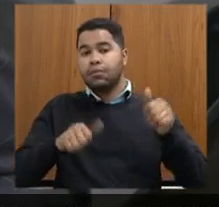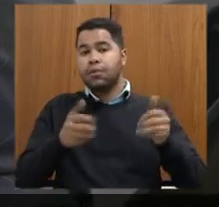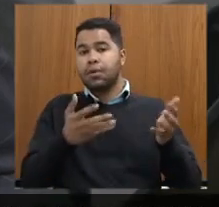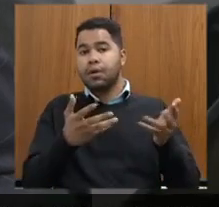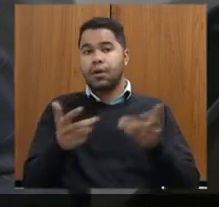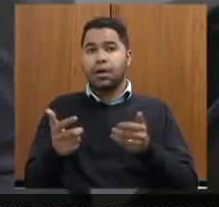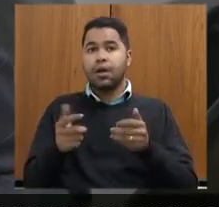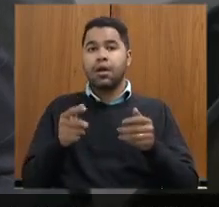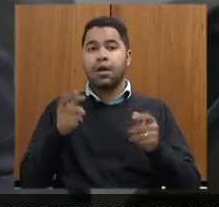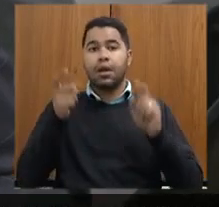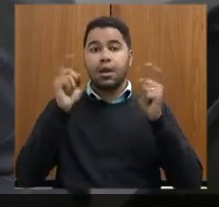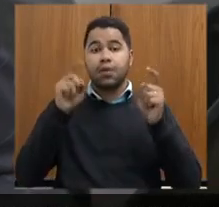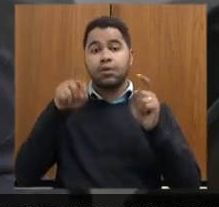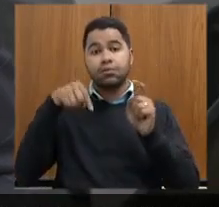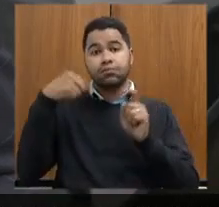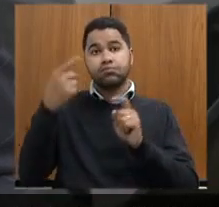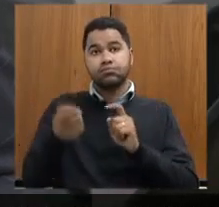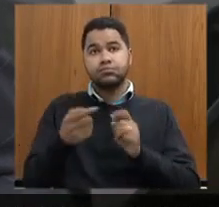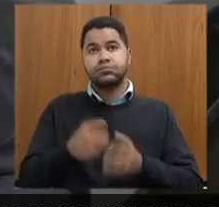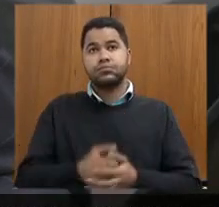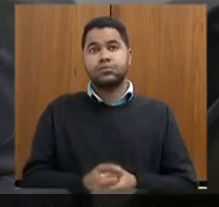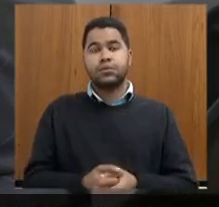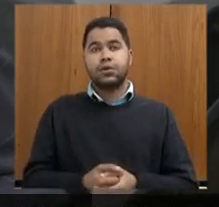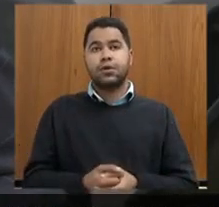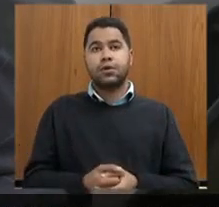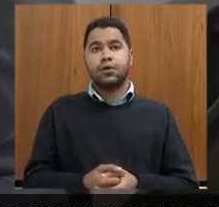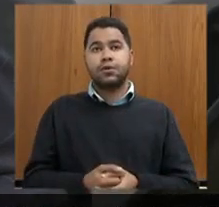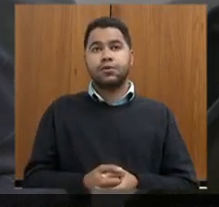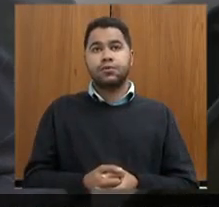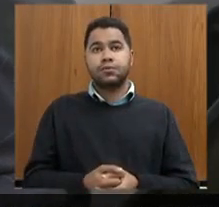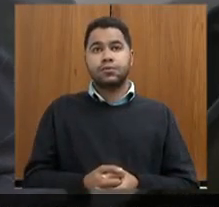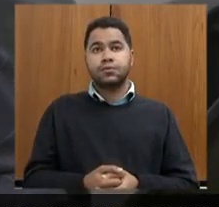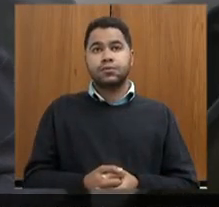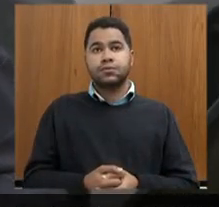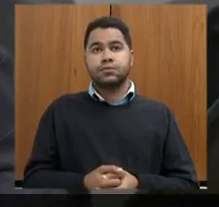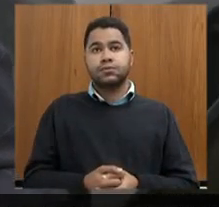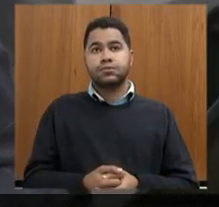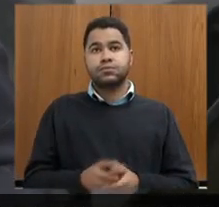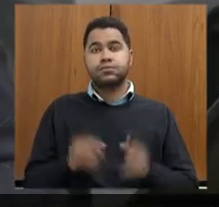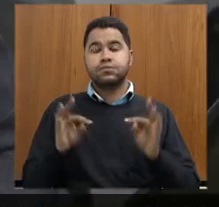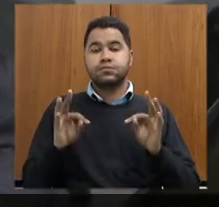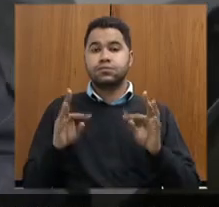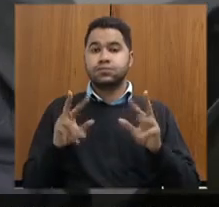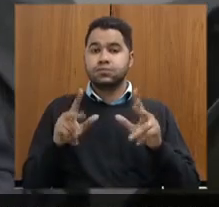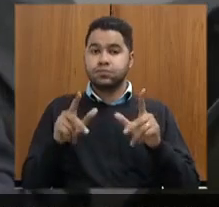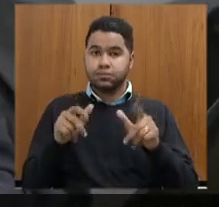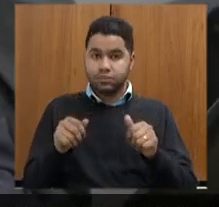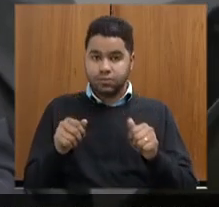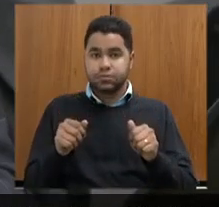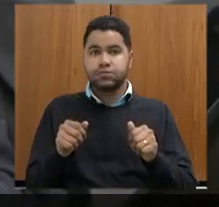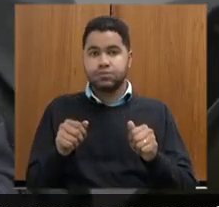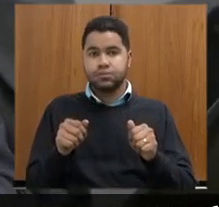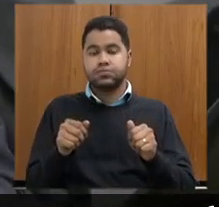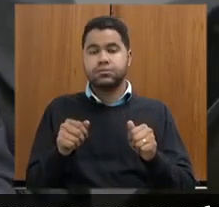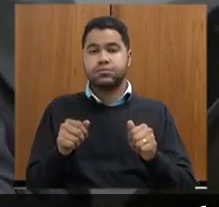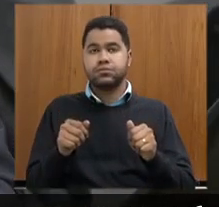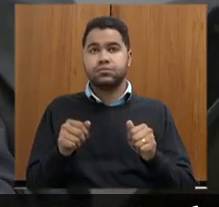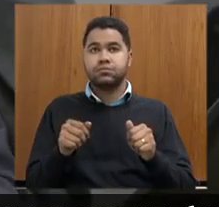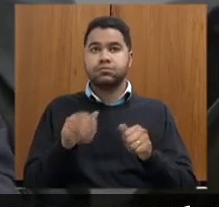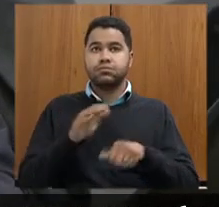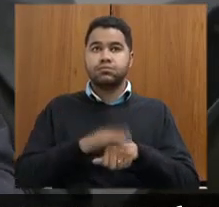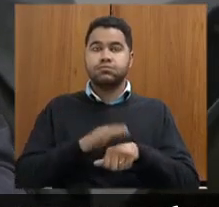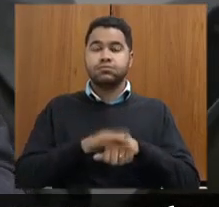na próxima reunião dessa comissão para que todos para que a reunião seja